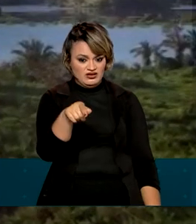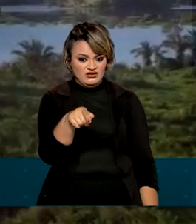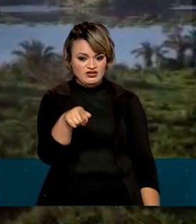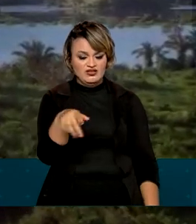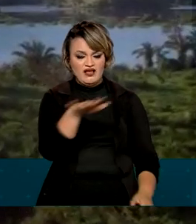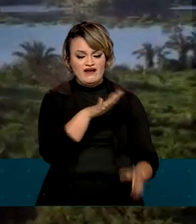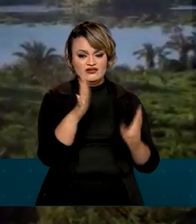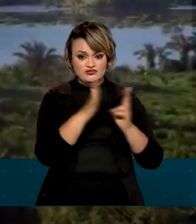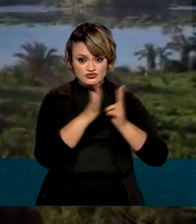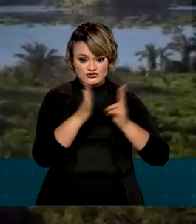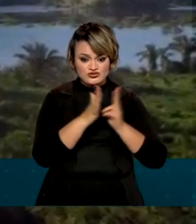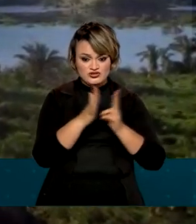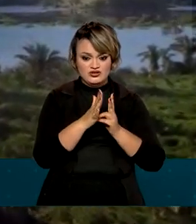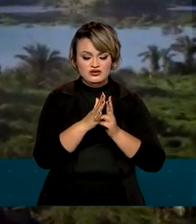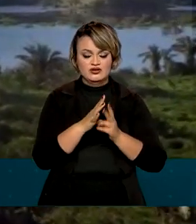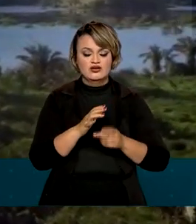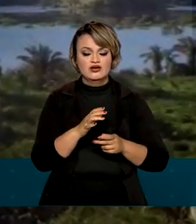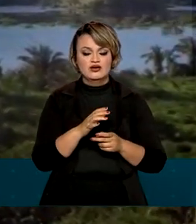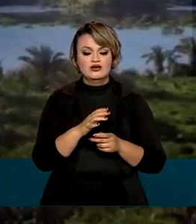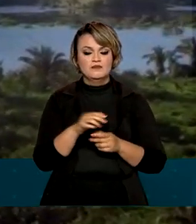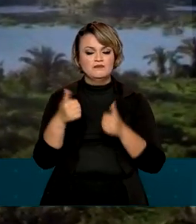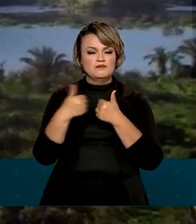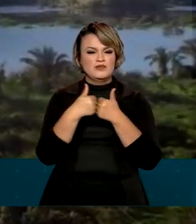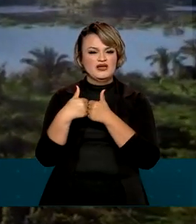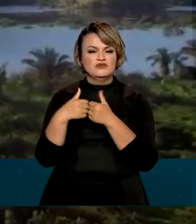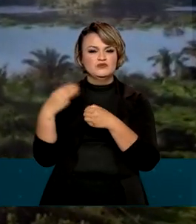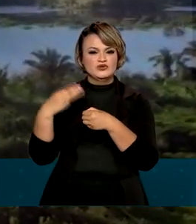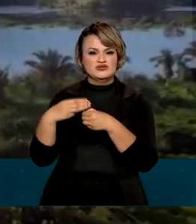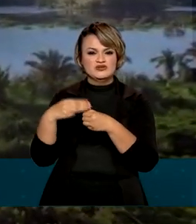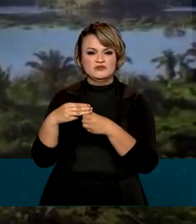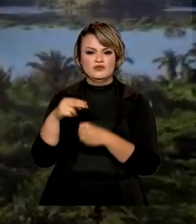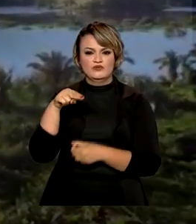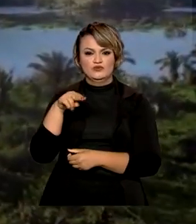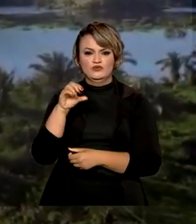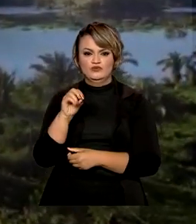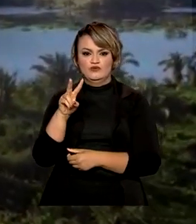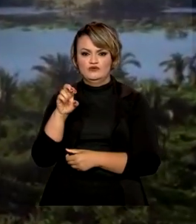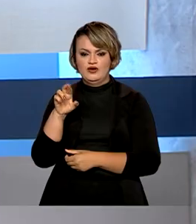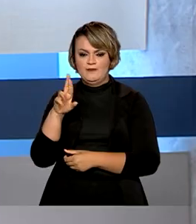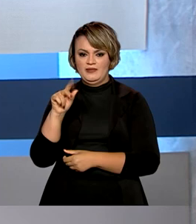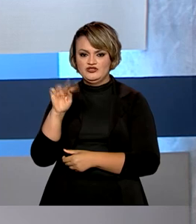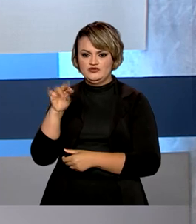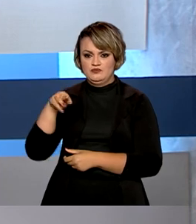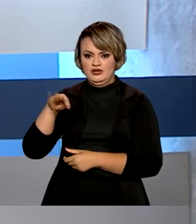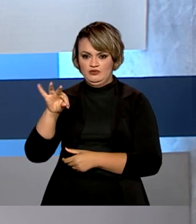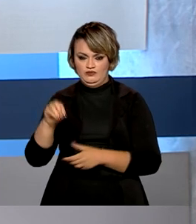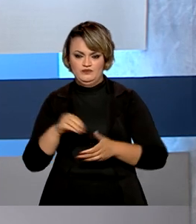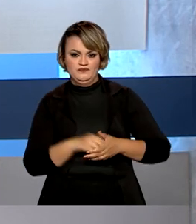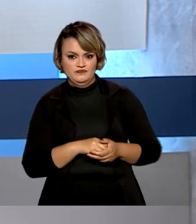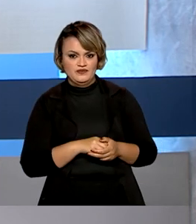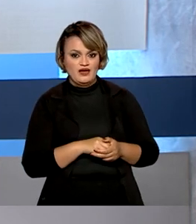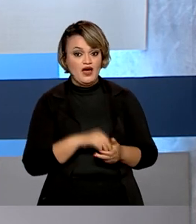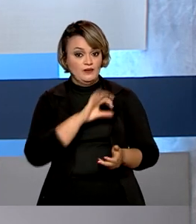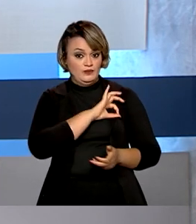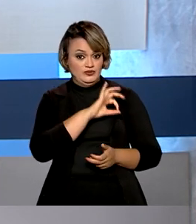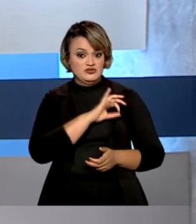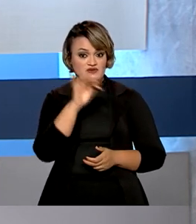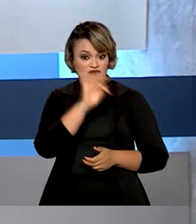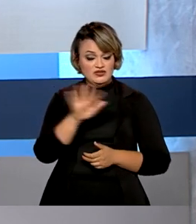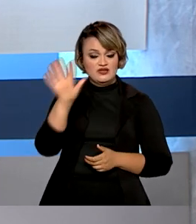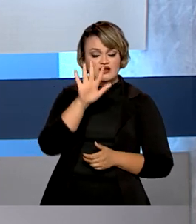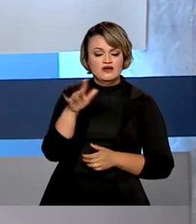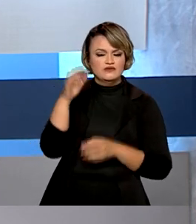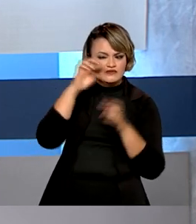Indígena, que fica na região leste do estado, perto do município de Novo Repartimento. A Polícia Federal trabalha na